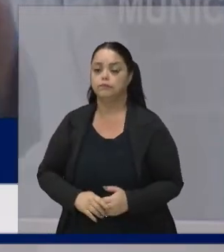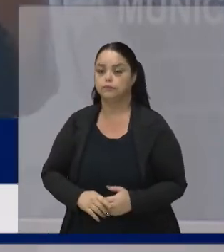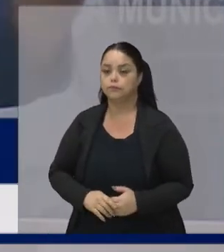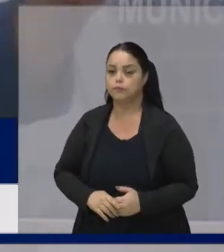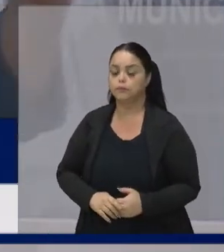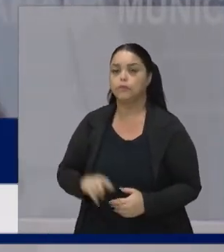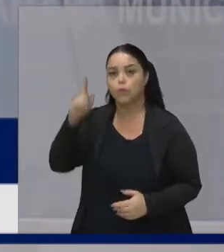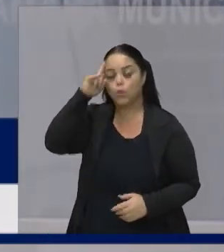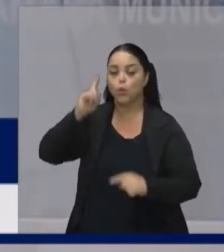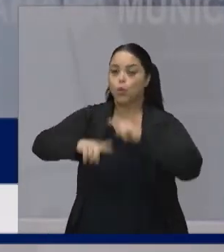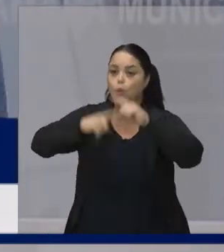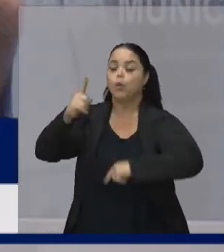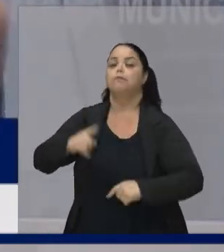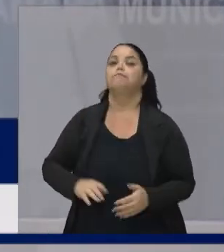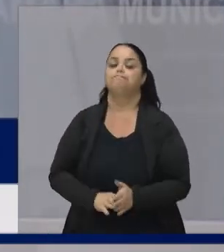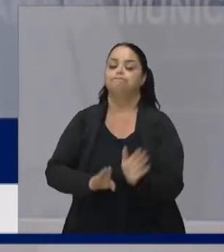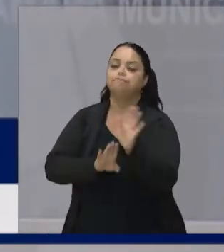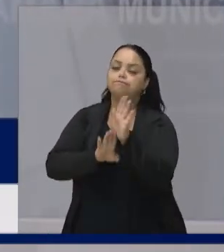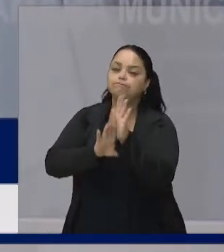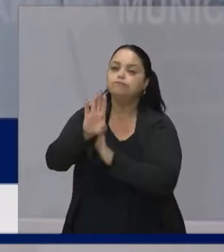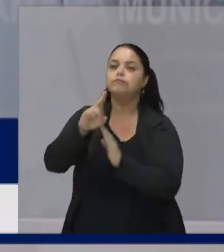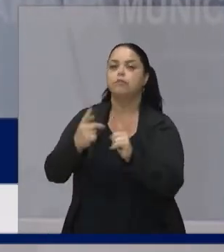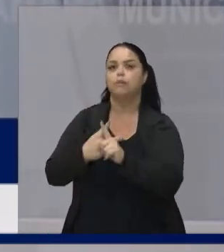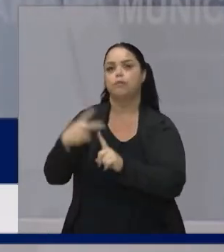Escolha superar Vencer